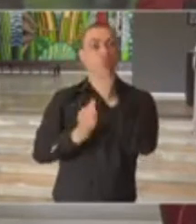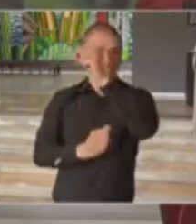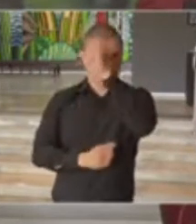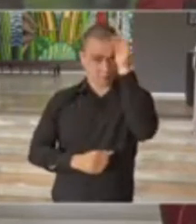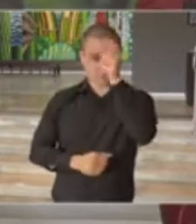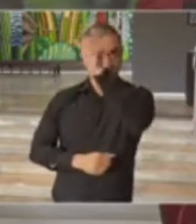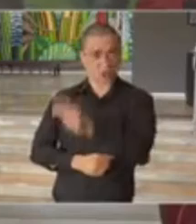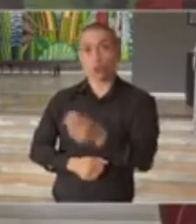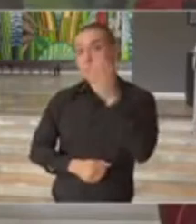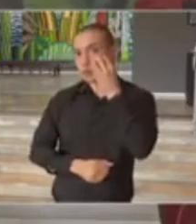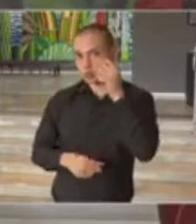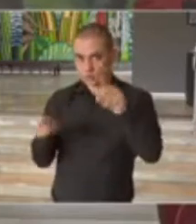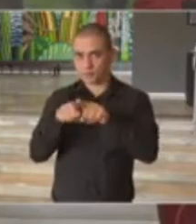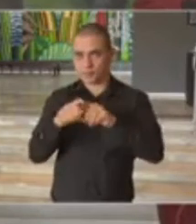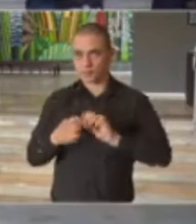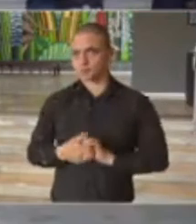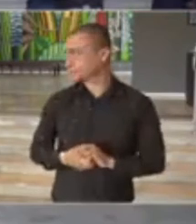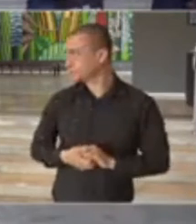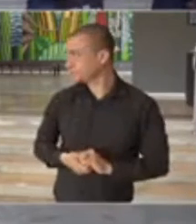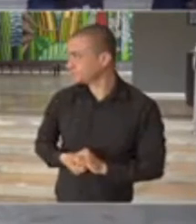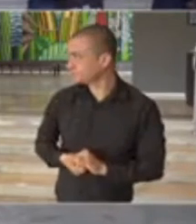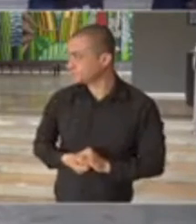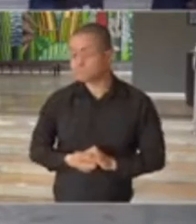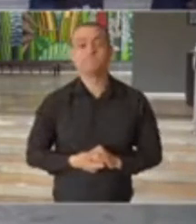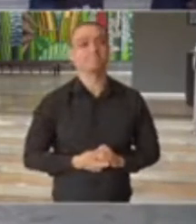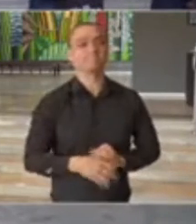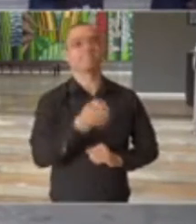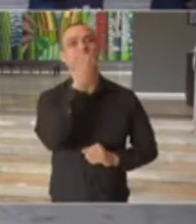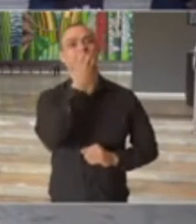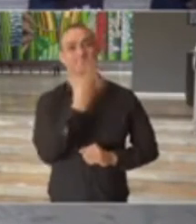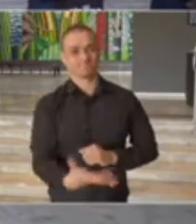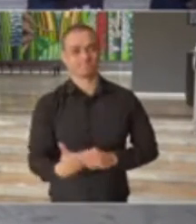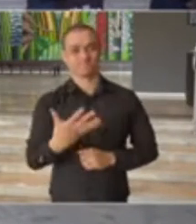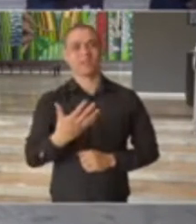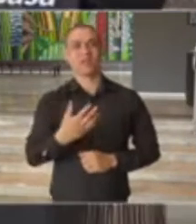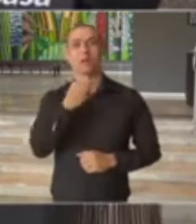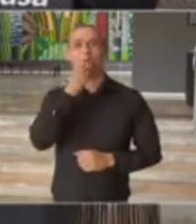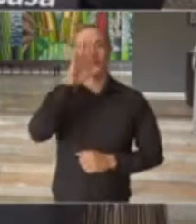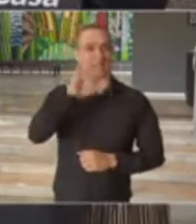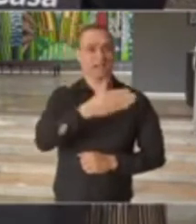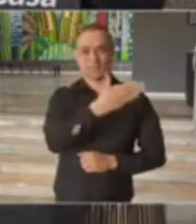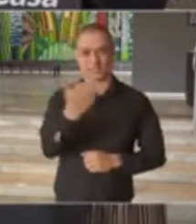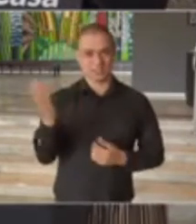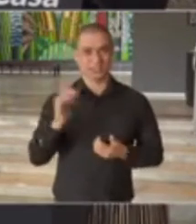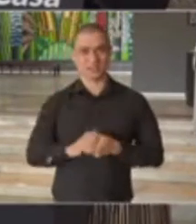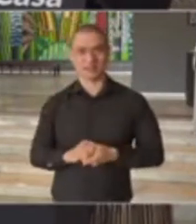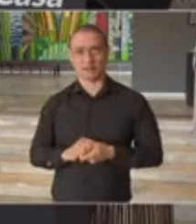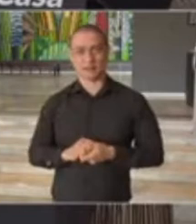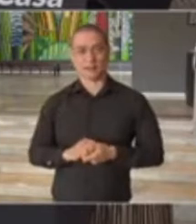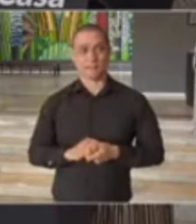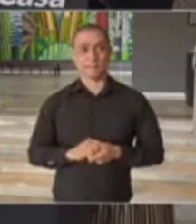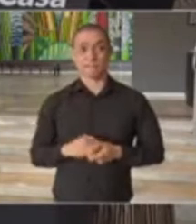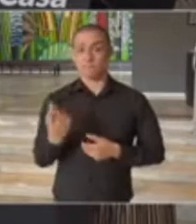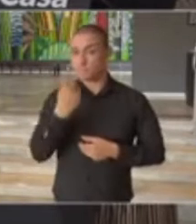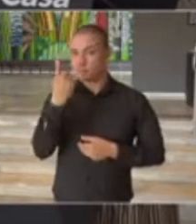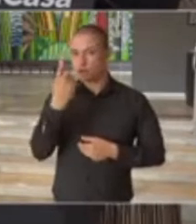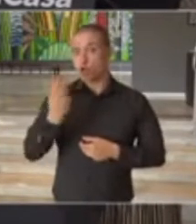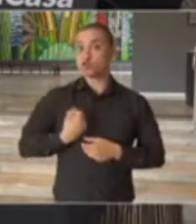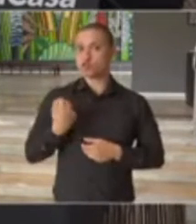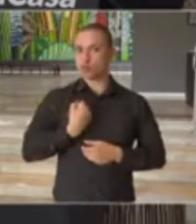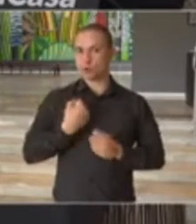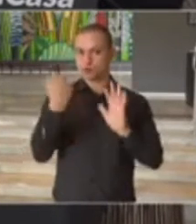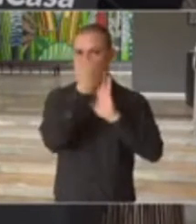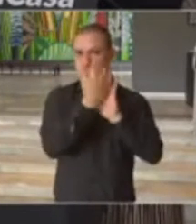Bruno Covas. Vignoli. Muito bem, governador. Boa tarde a todos. Primeiro, registrar alguns números